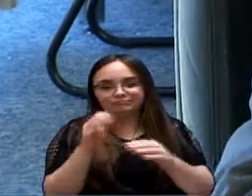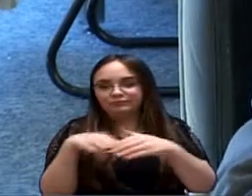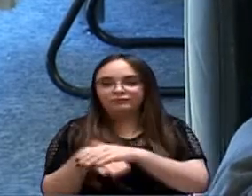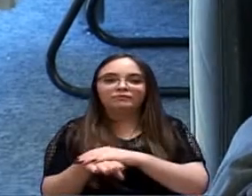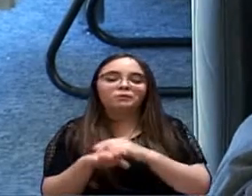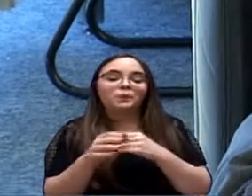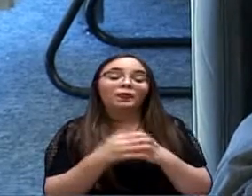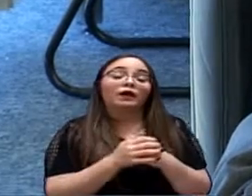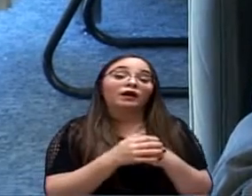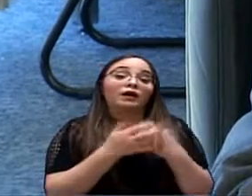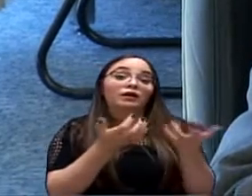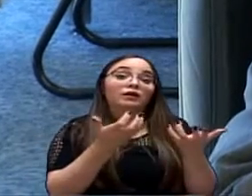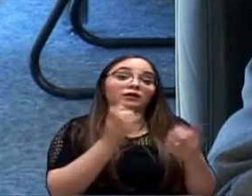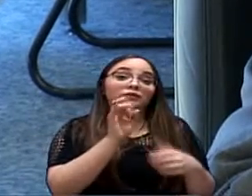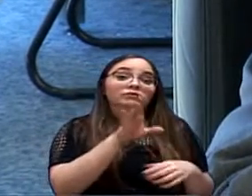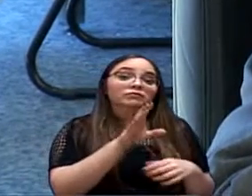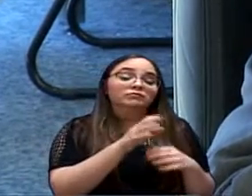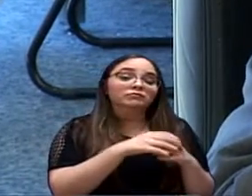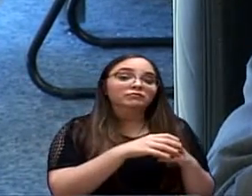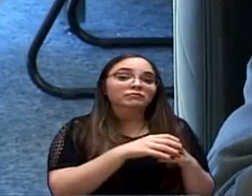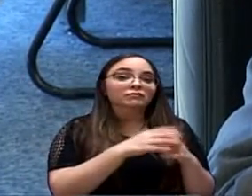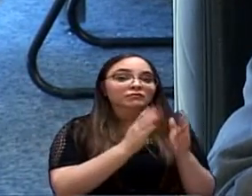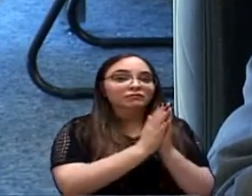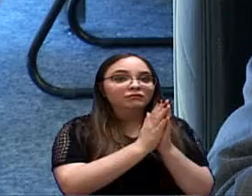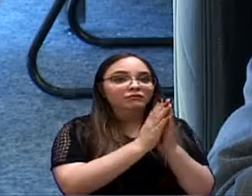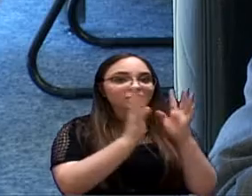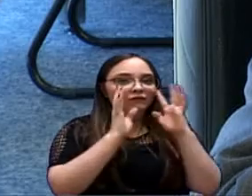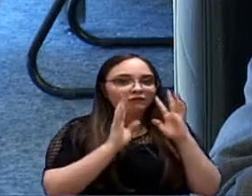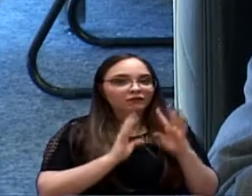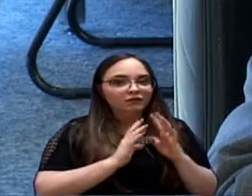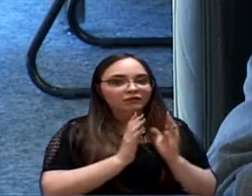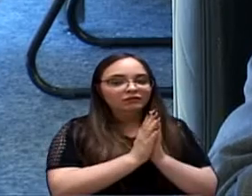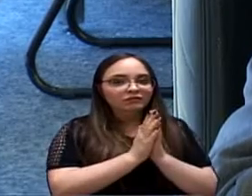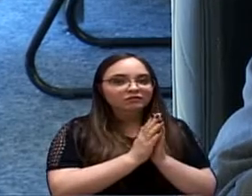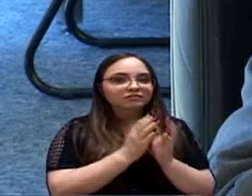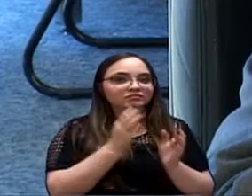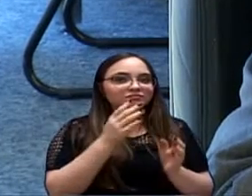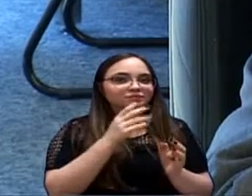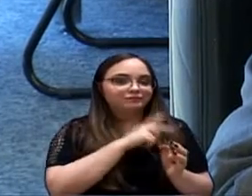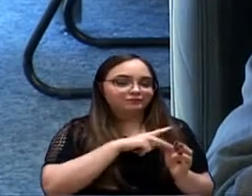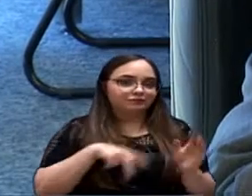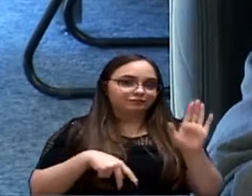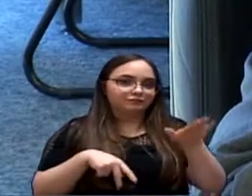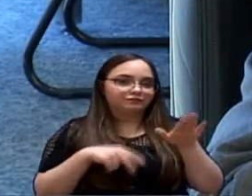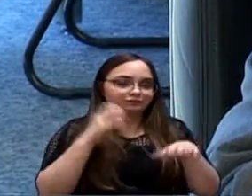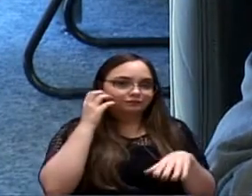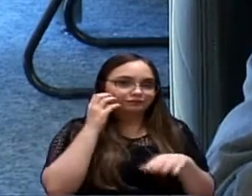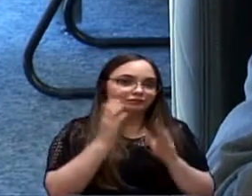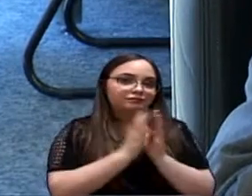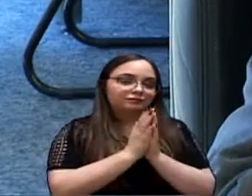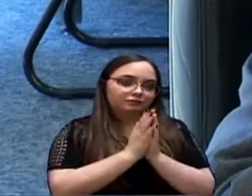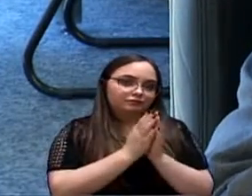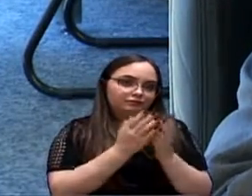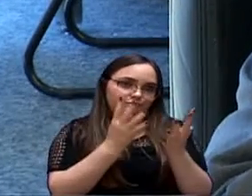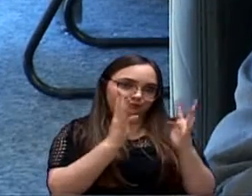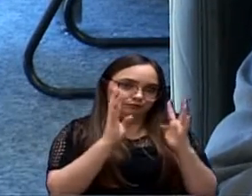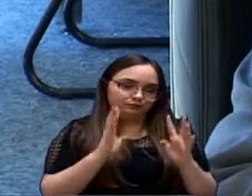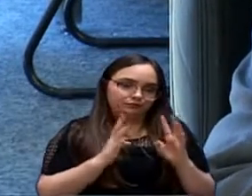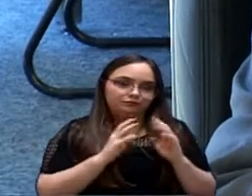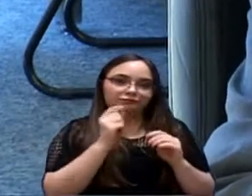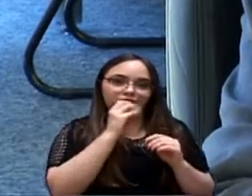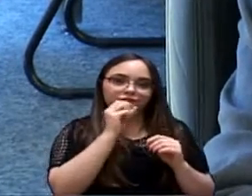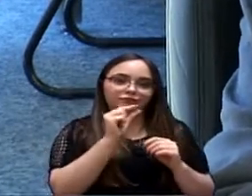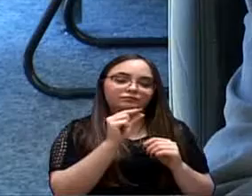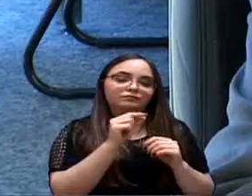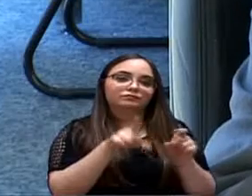viu, senhor presidente, gostaria até da atenção de vossa excelência, senhor presidente, eu gostaria da atenção de vossa